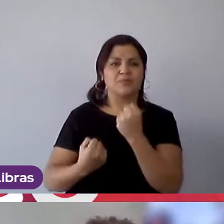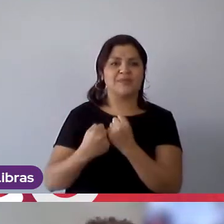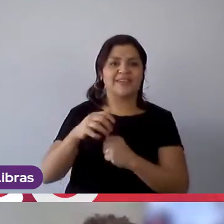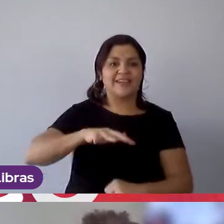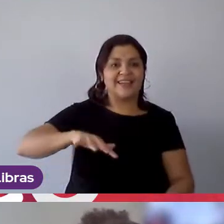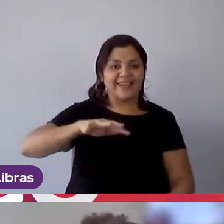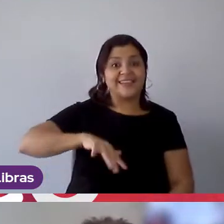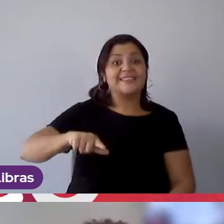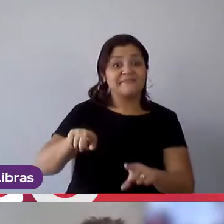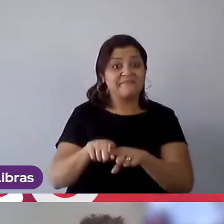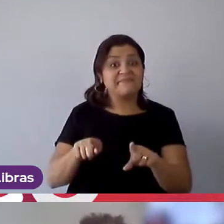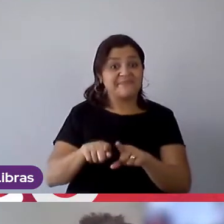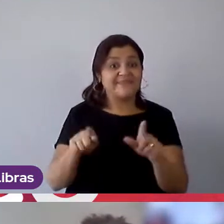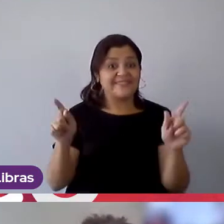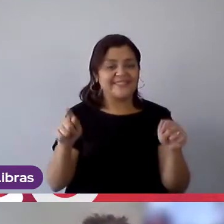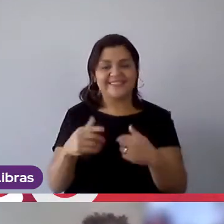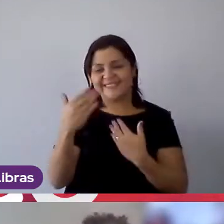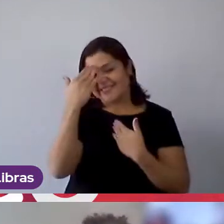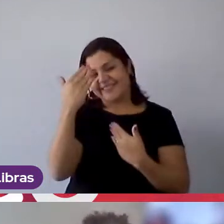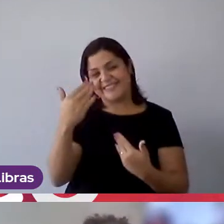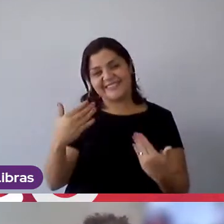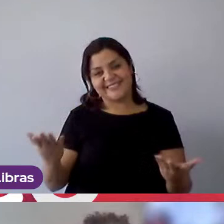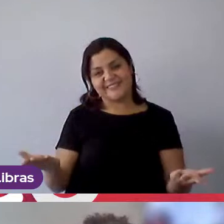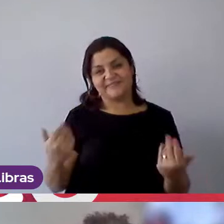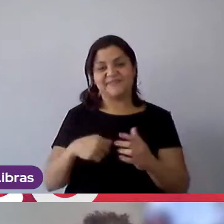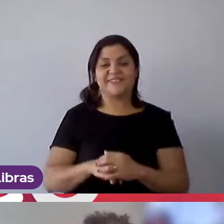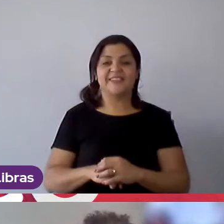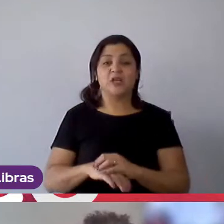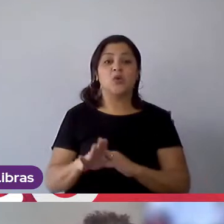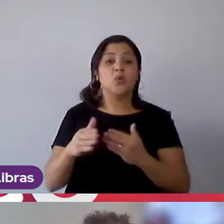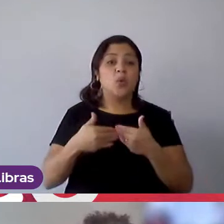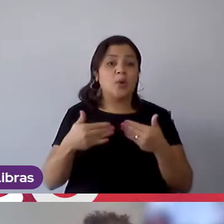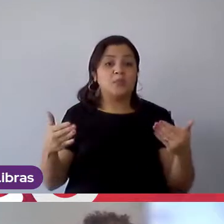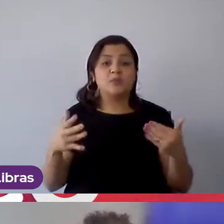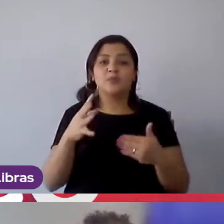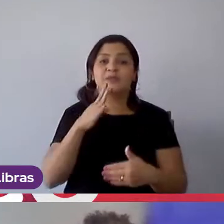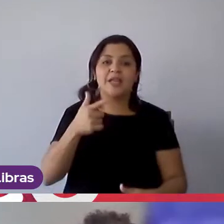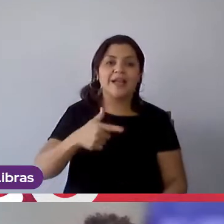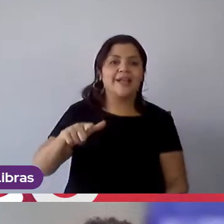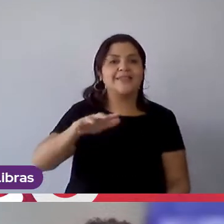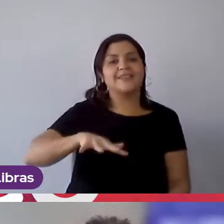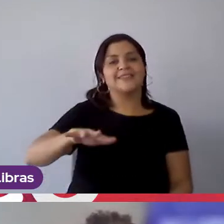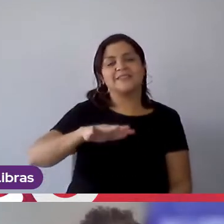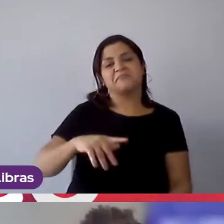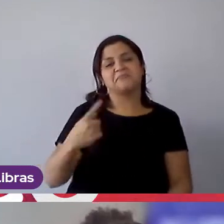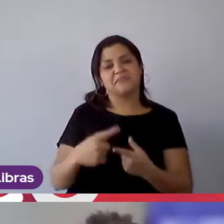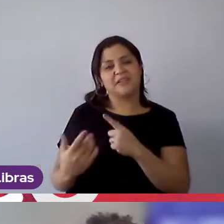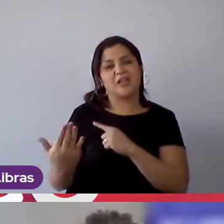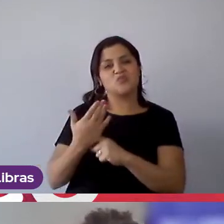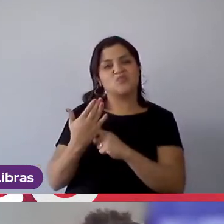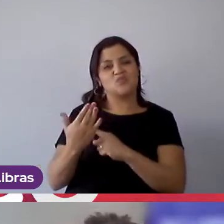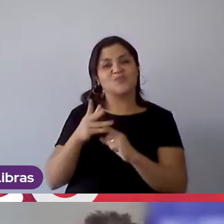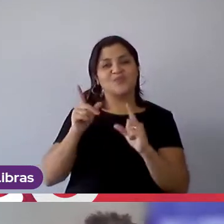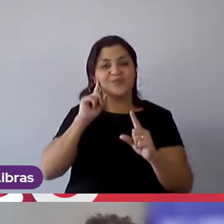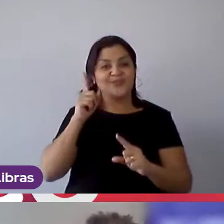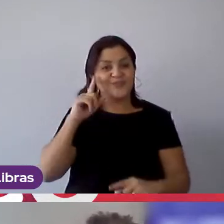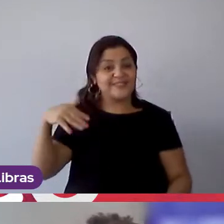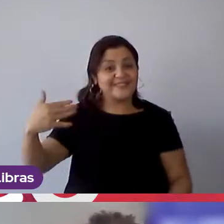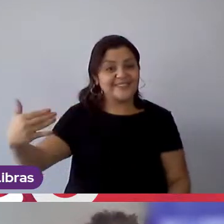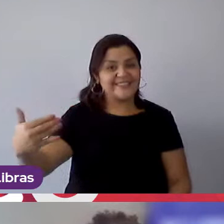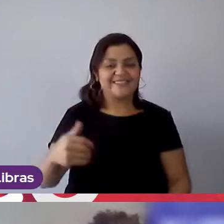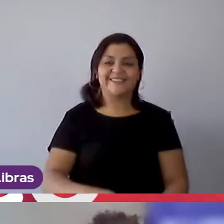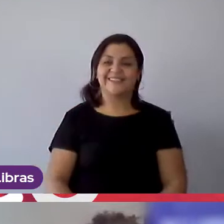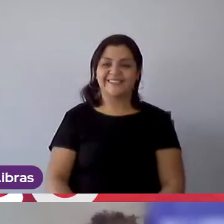área e eu sou muito grato por isso eu sou muito grato por essa abertura de conhecer outras áreas porque vem me ajudando todos os dias aqui na Mundo Elisa